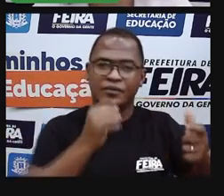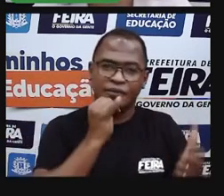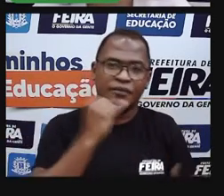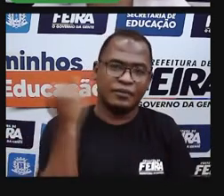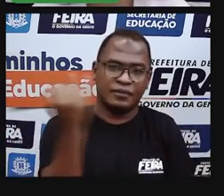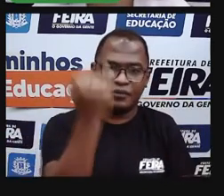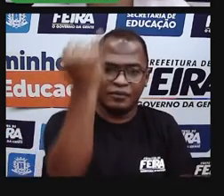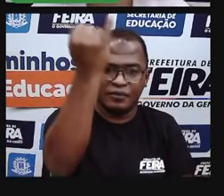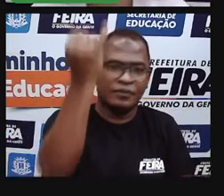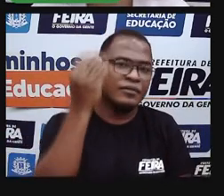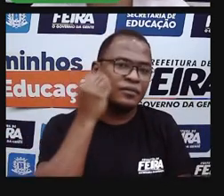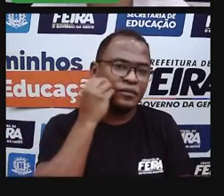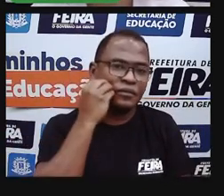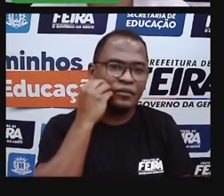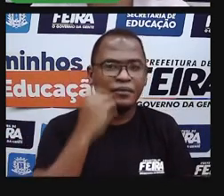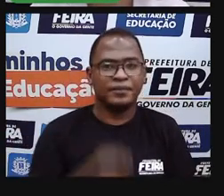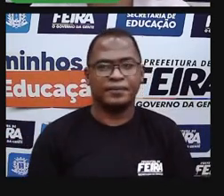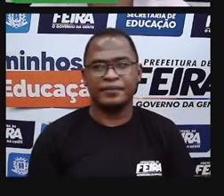importantes.